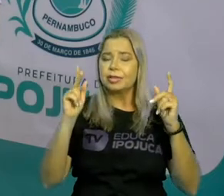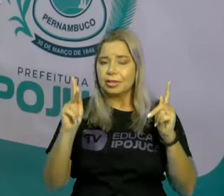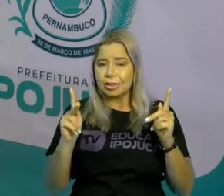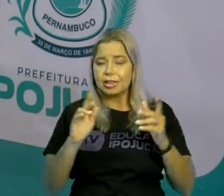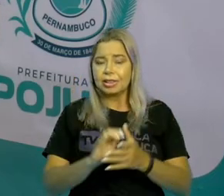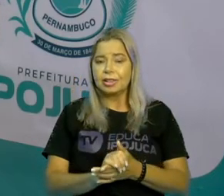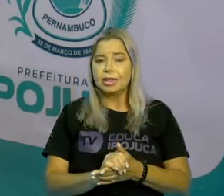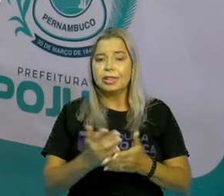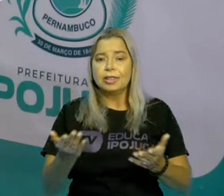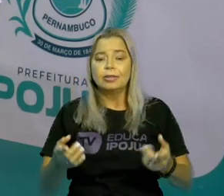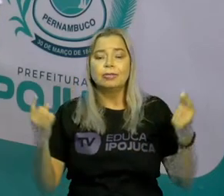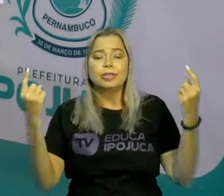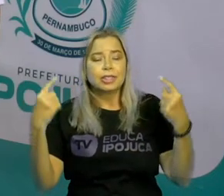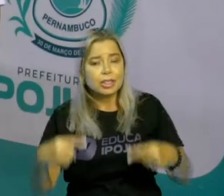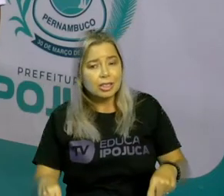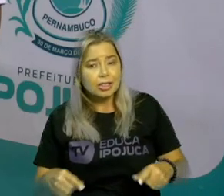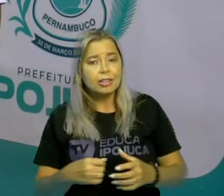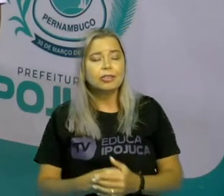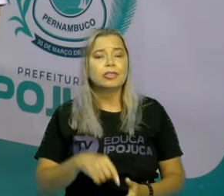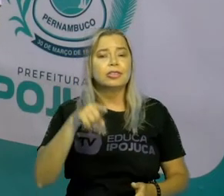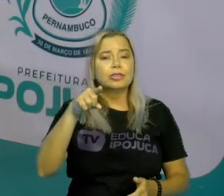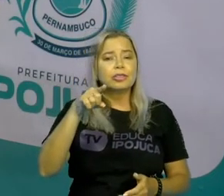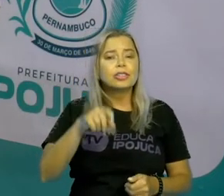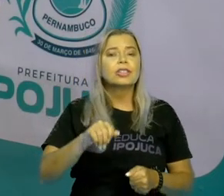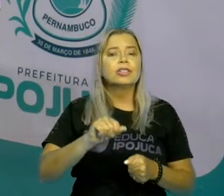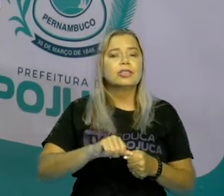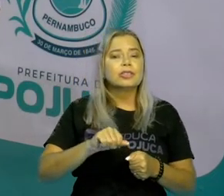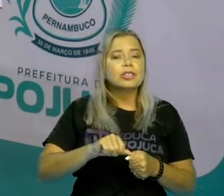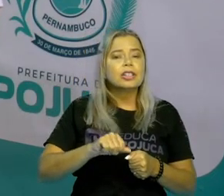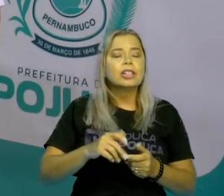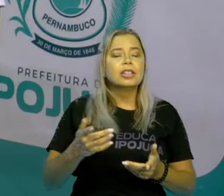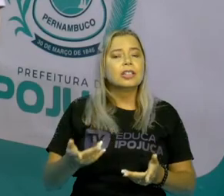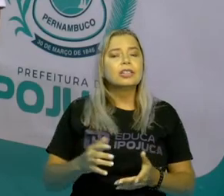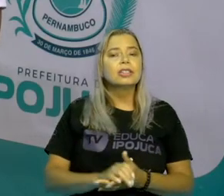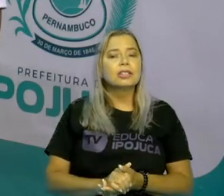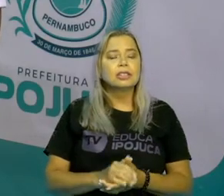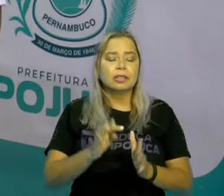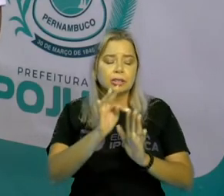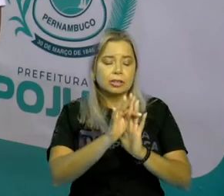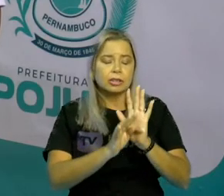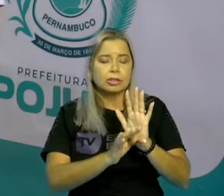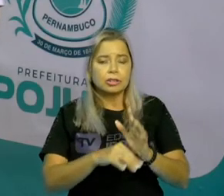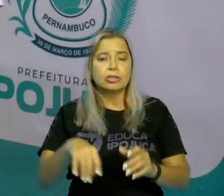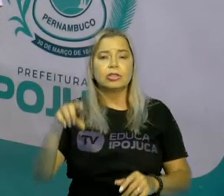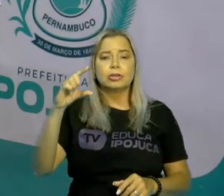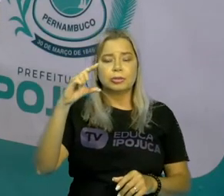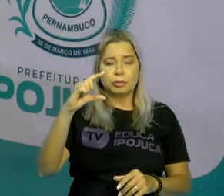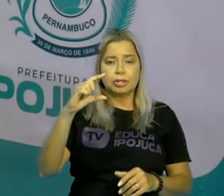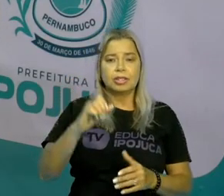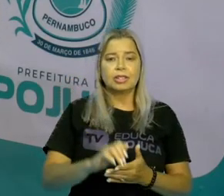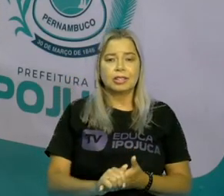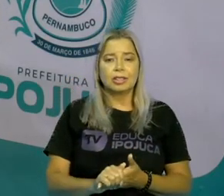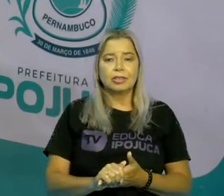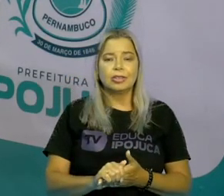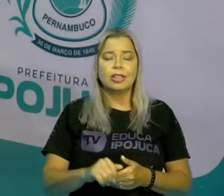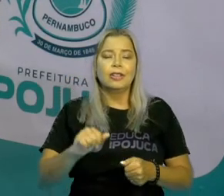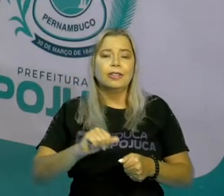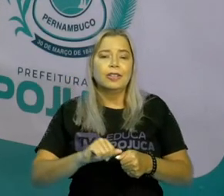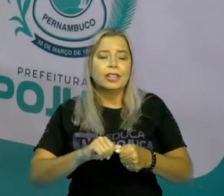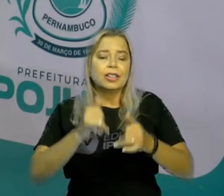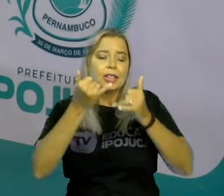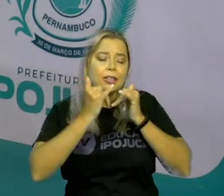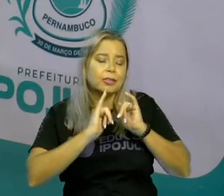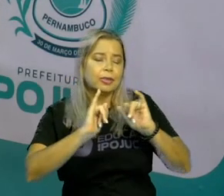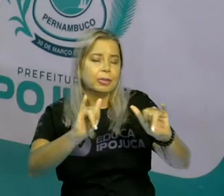desafio pra você criar comunicações diárias, criar textos pequenos e começar a ser também uma pessoa ativa no